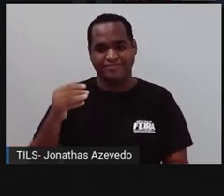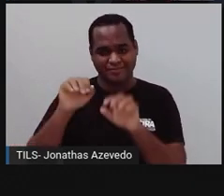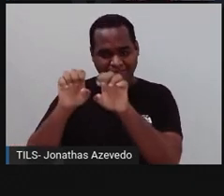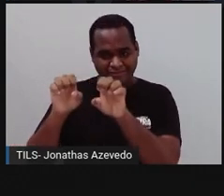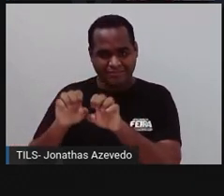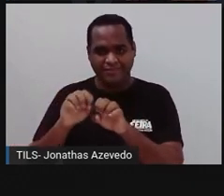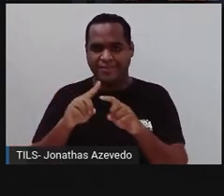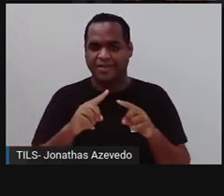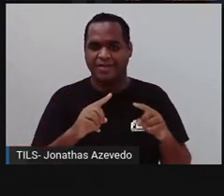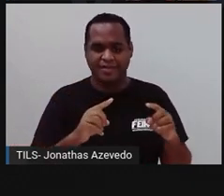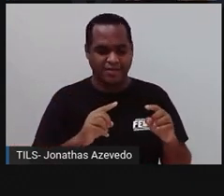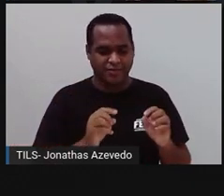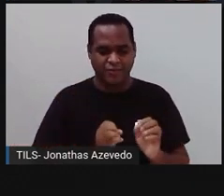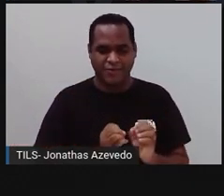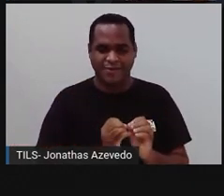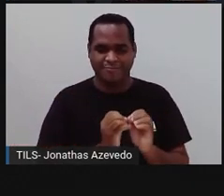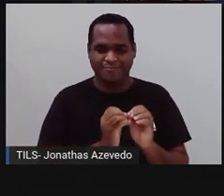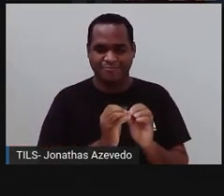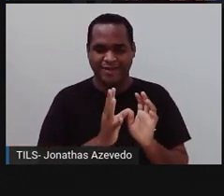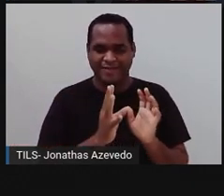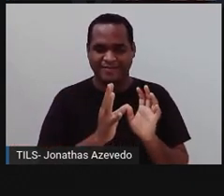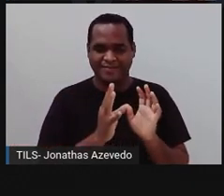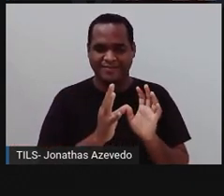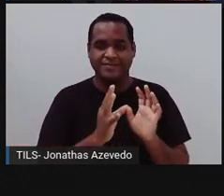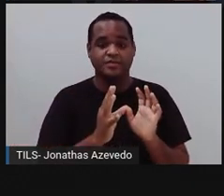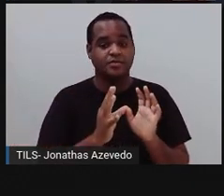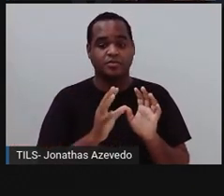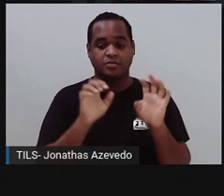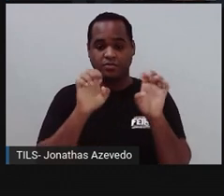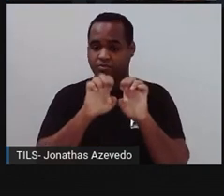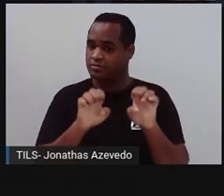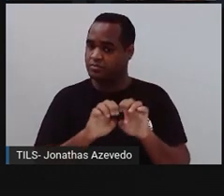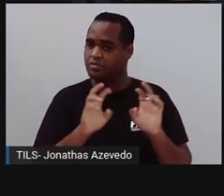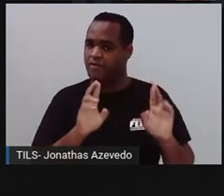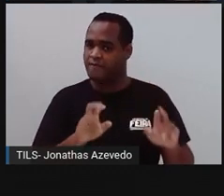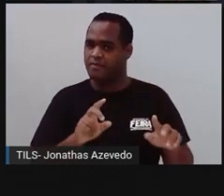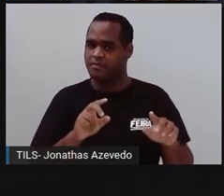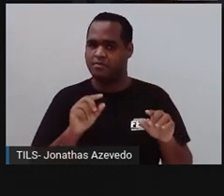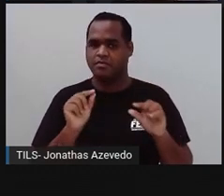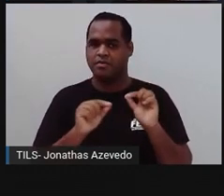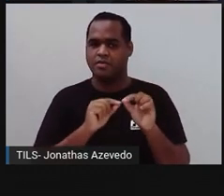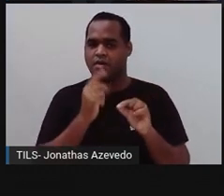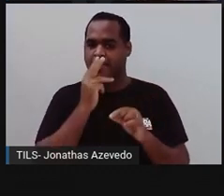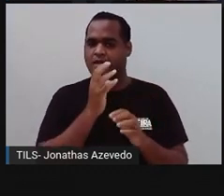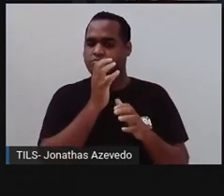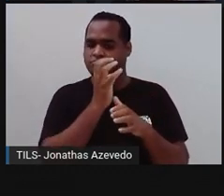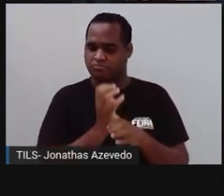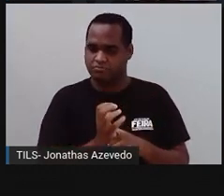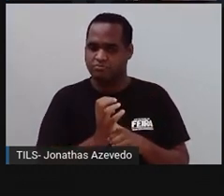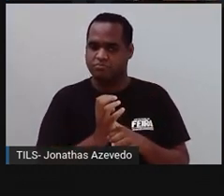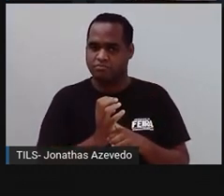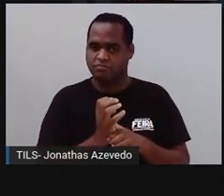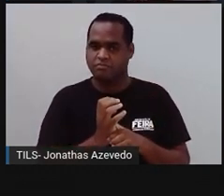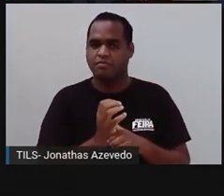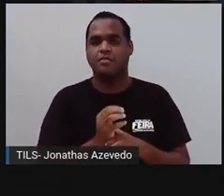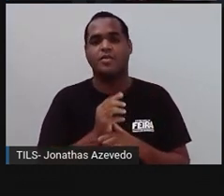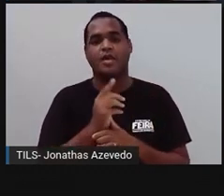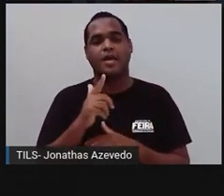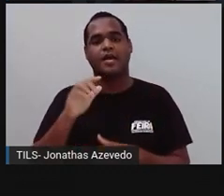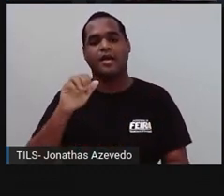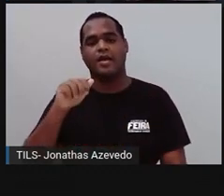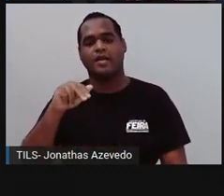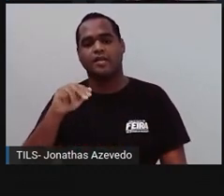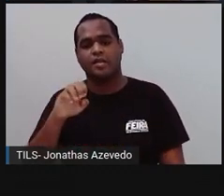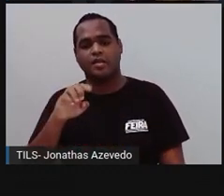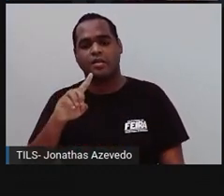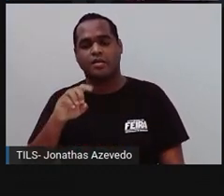do coral, o coral, ele não tem essa estrutura. Ele tem essa de cá. Ele fica fixo no substrato. A anêmona, que a gente